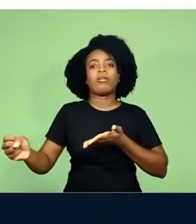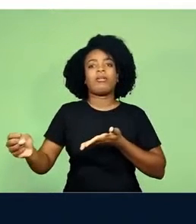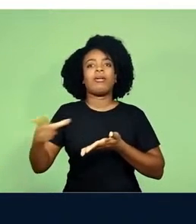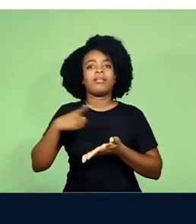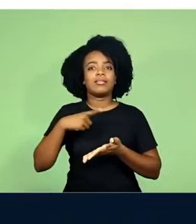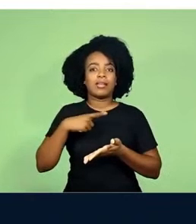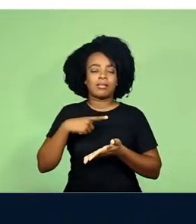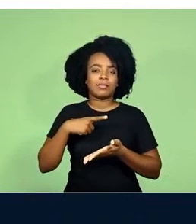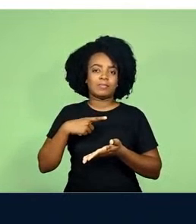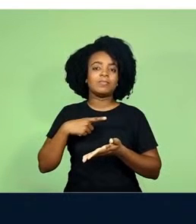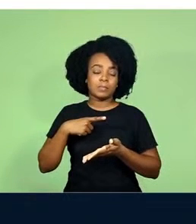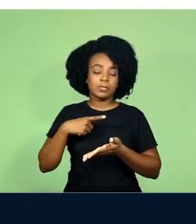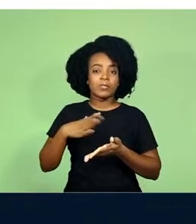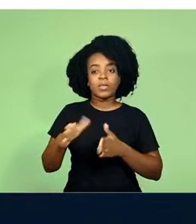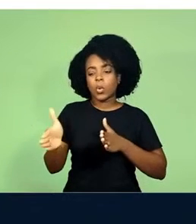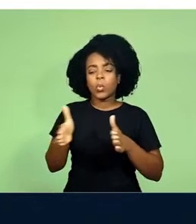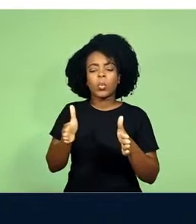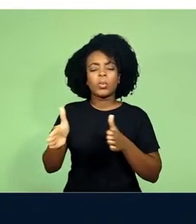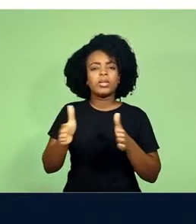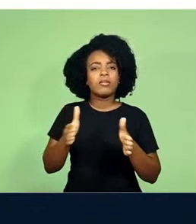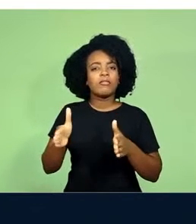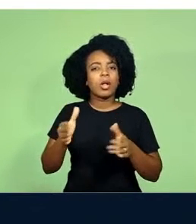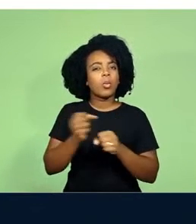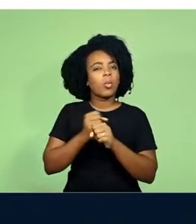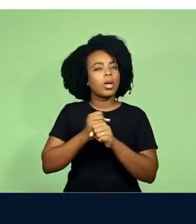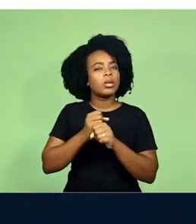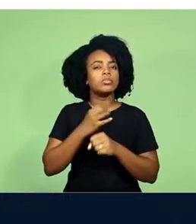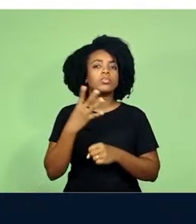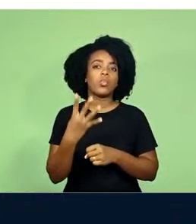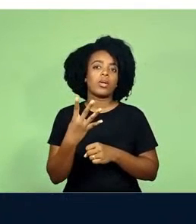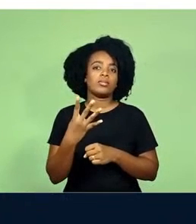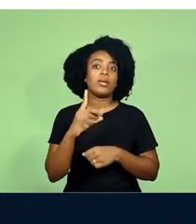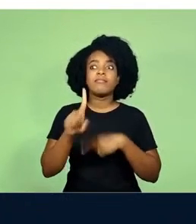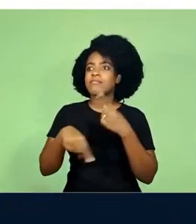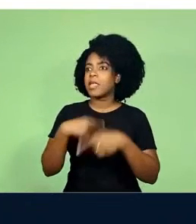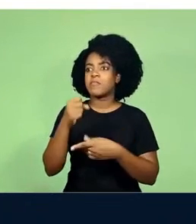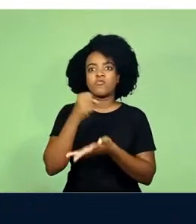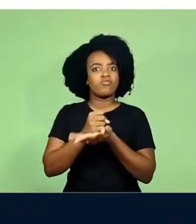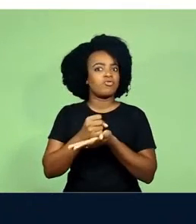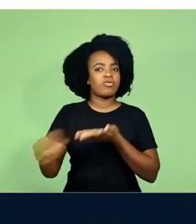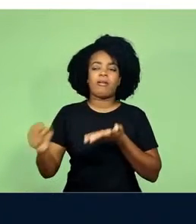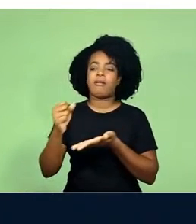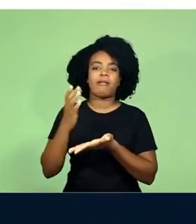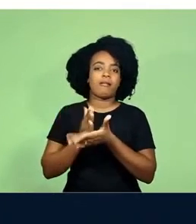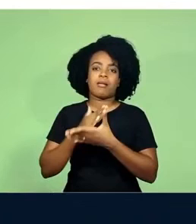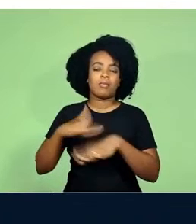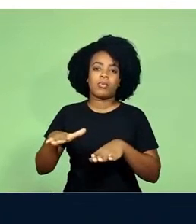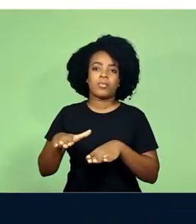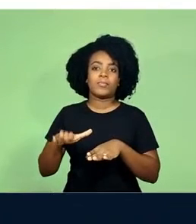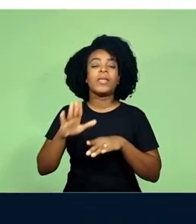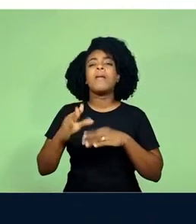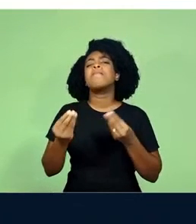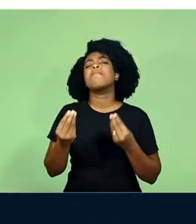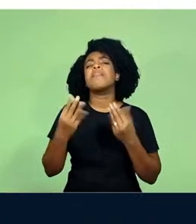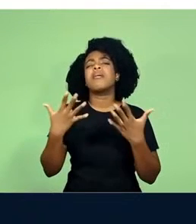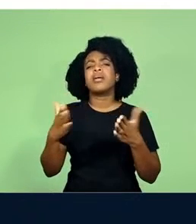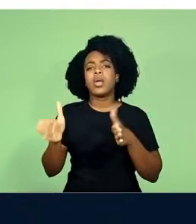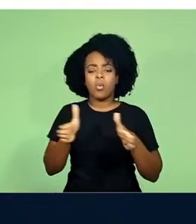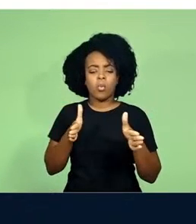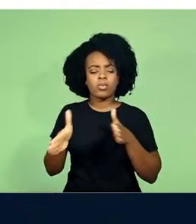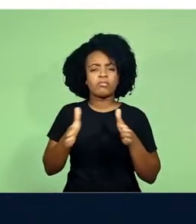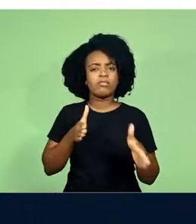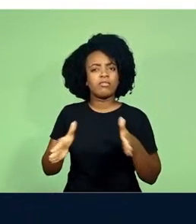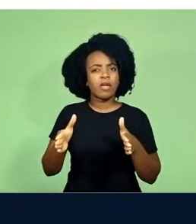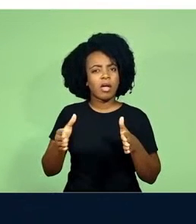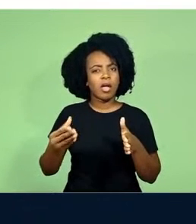programada, como se diz hoje em dia, de apenas quatro anos, para que a experiência de vida ao longo desses quatro